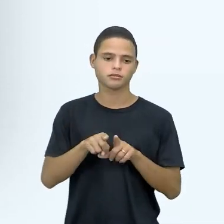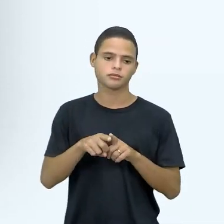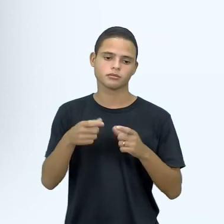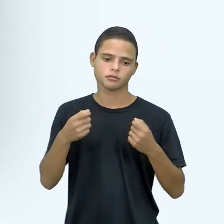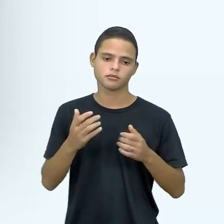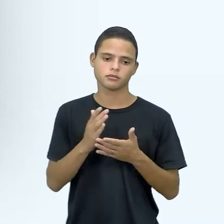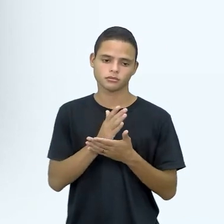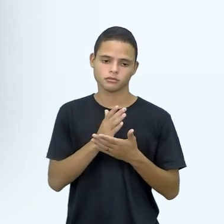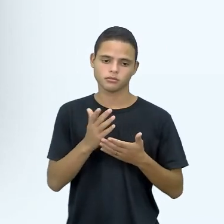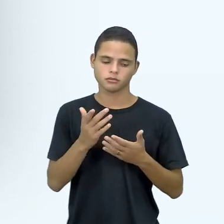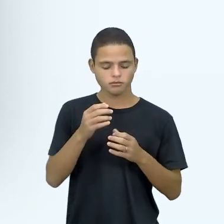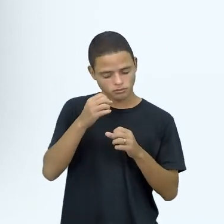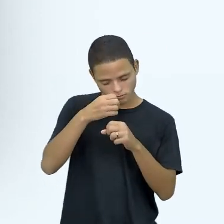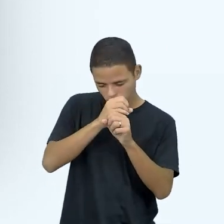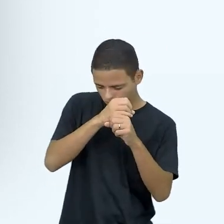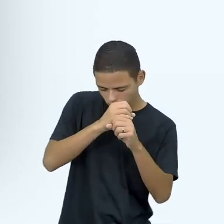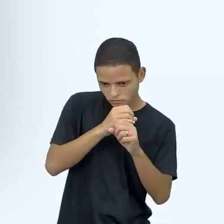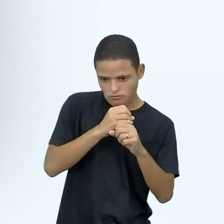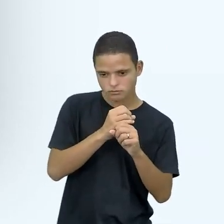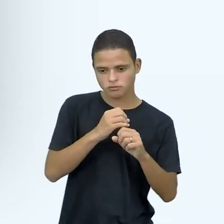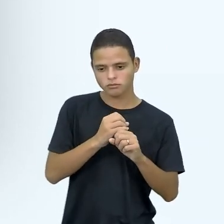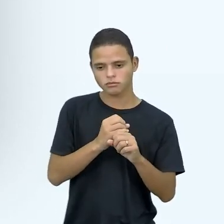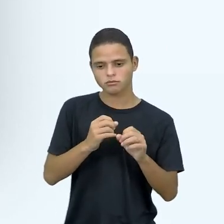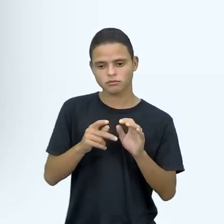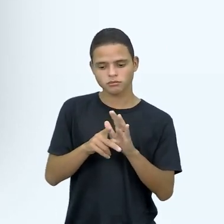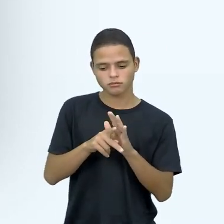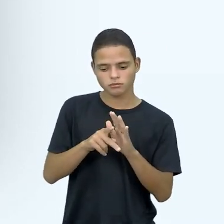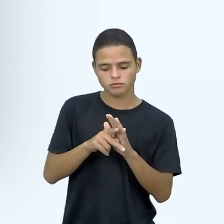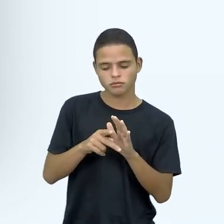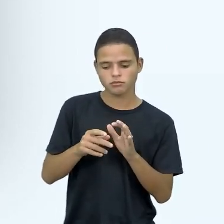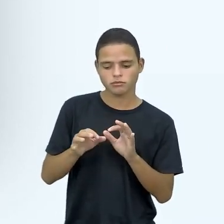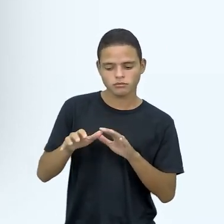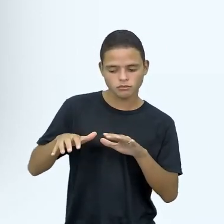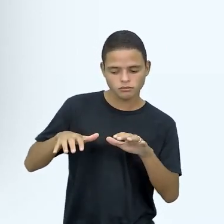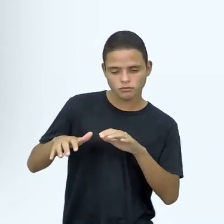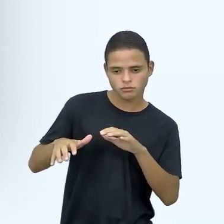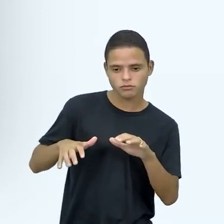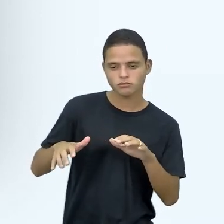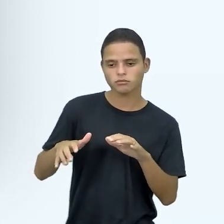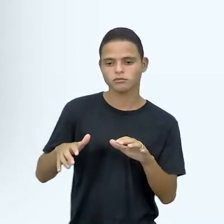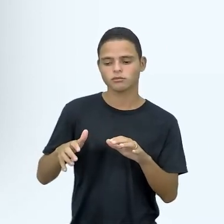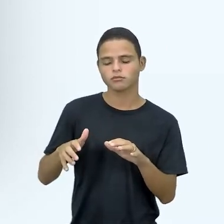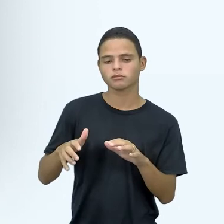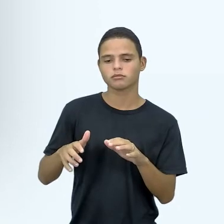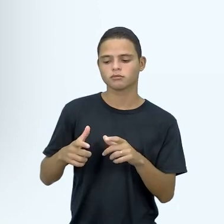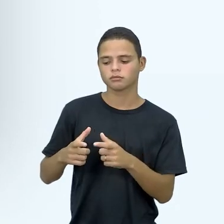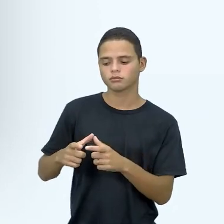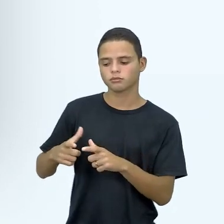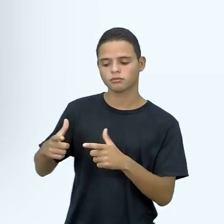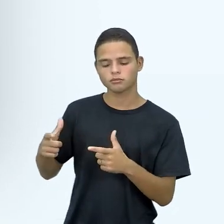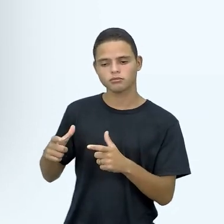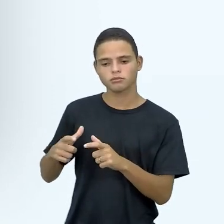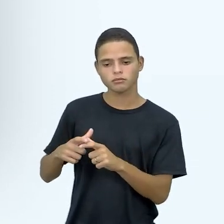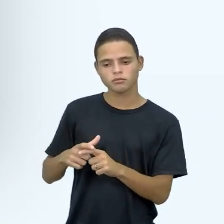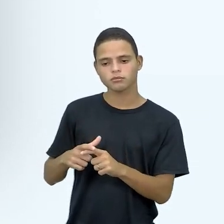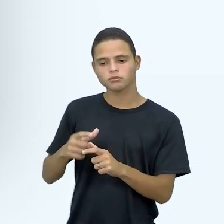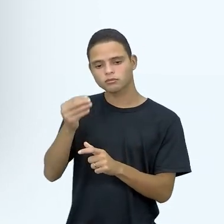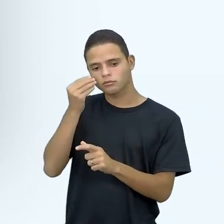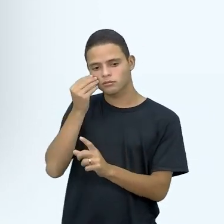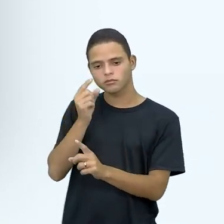algumas observações microscópicas, de tamanho, forma, como a gente tinha falado, para detectar também o tipo de